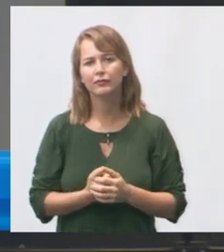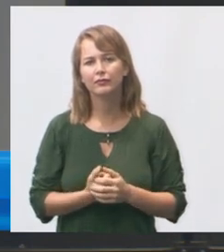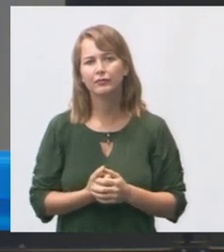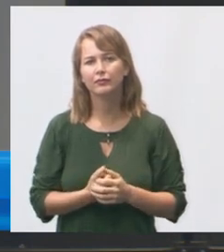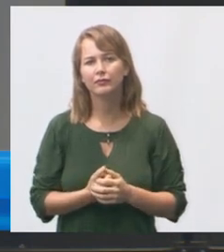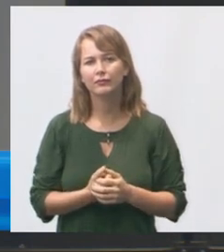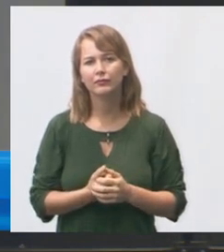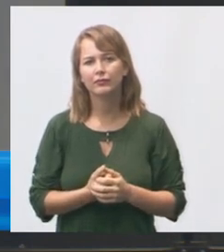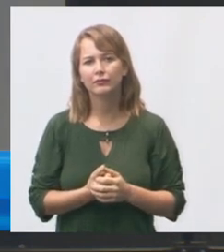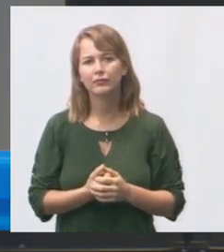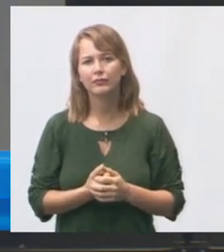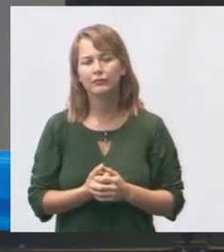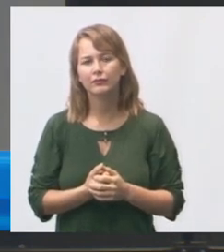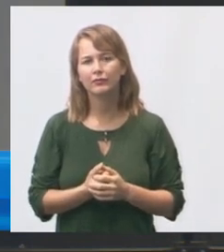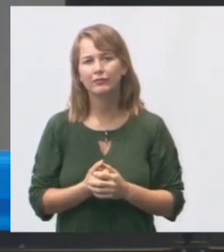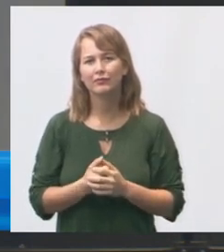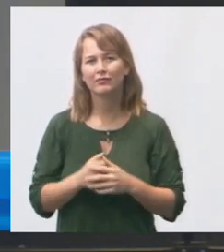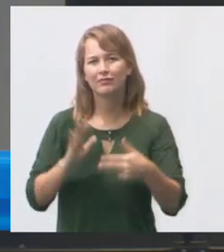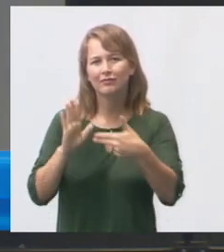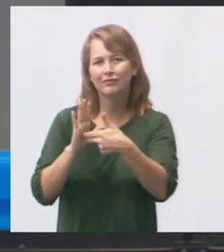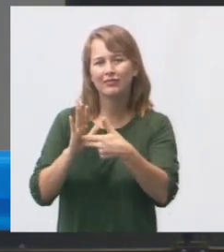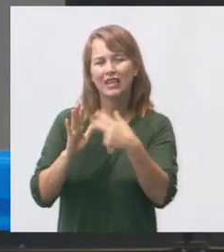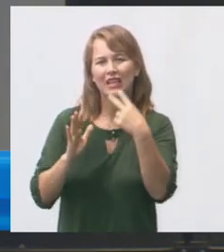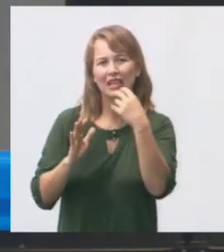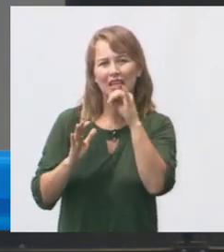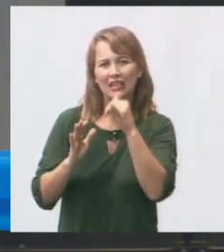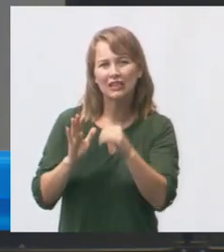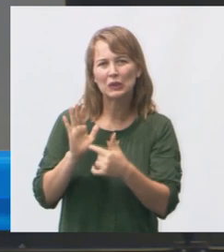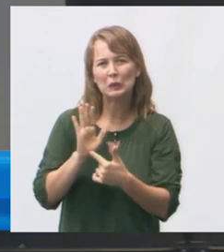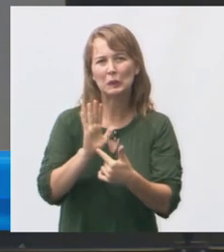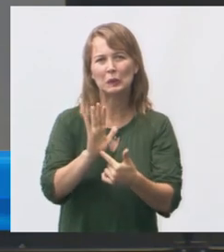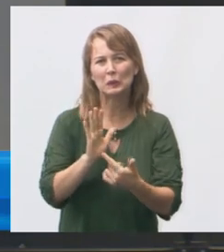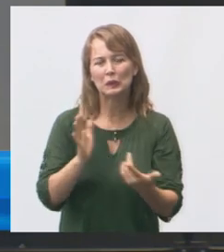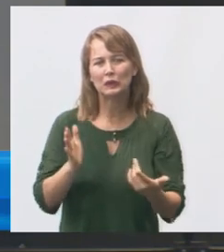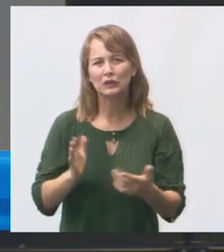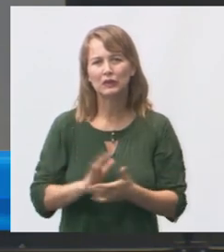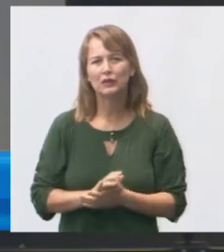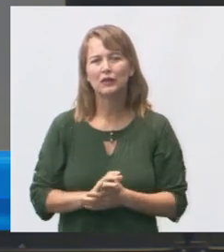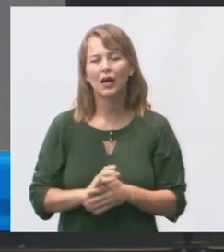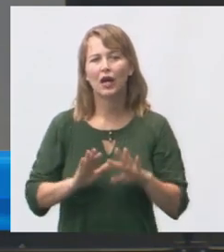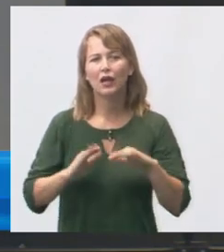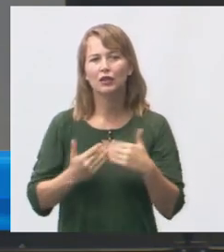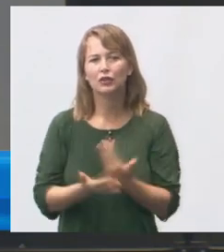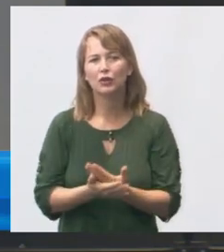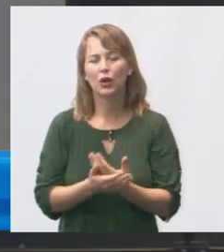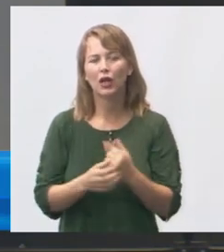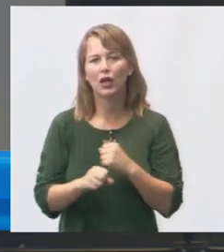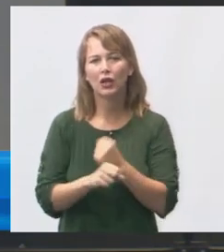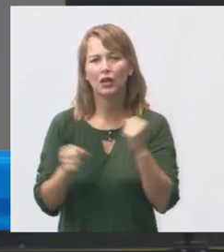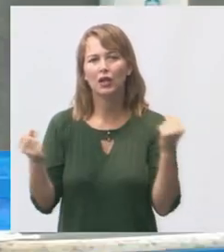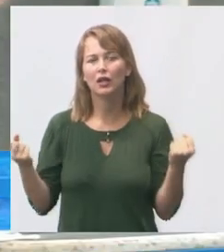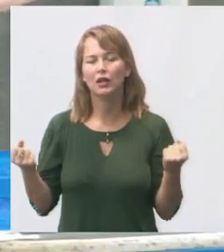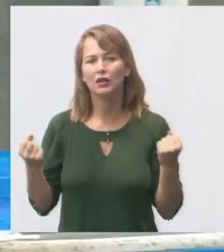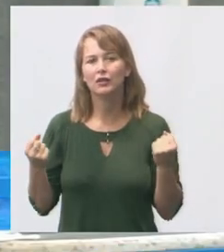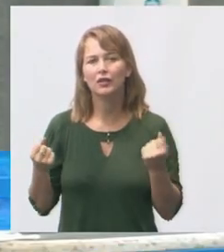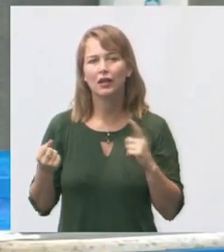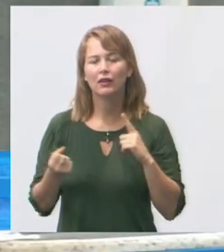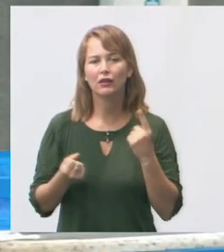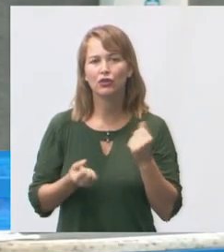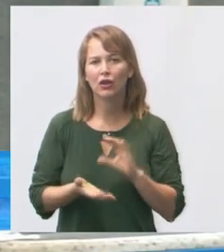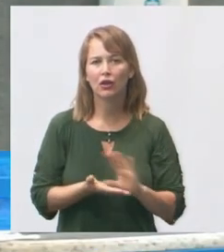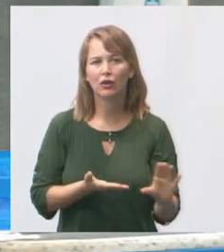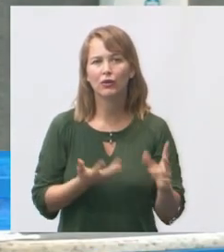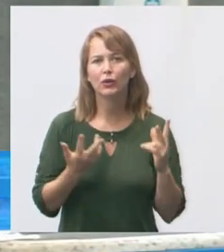projeção de tomadas expostas o acontece é o seguinte uma escola enorme como essa recebe o mesmo recurso de uma escola pequenininha igual a Ronaldo lá no bairro